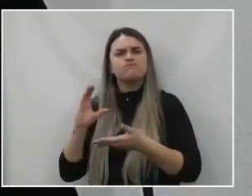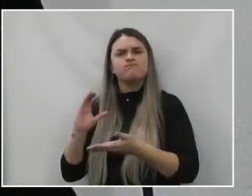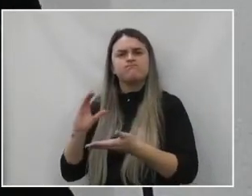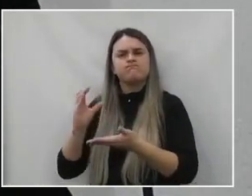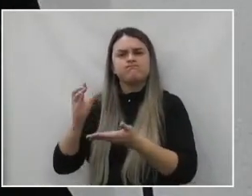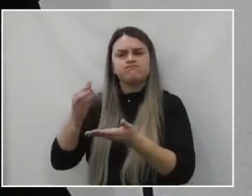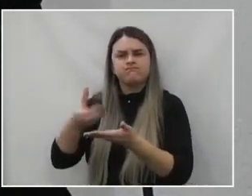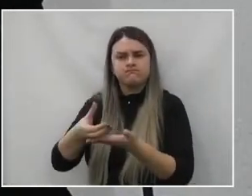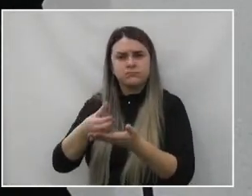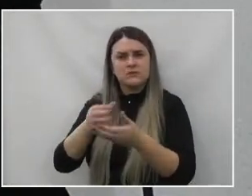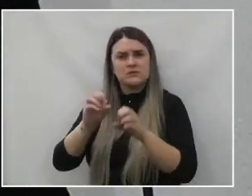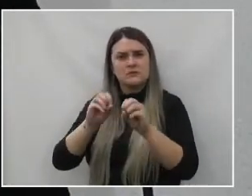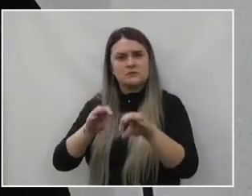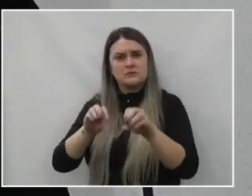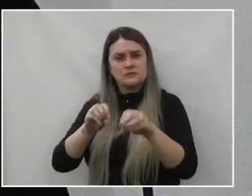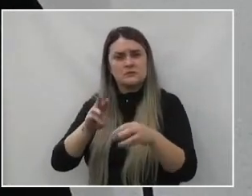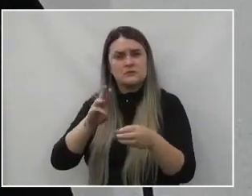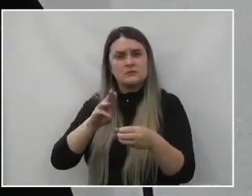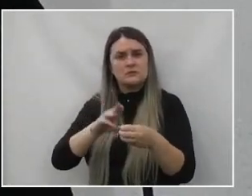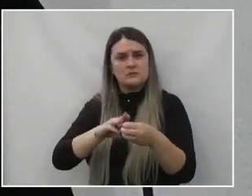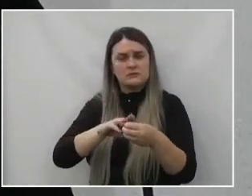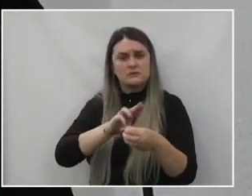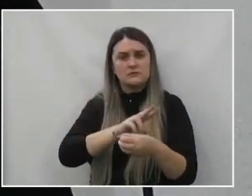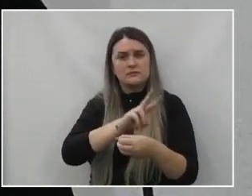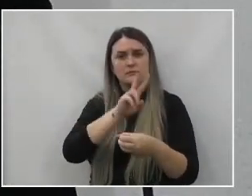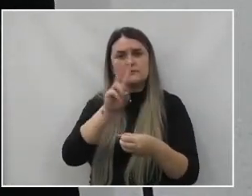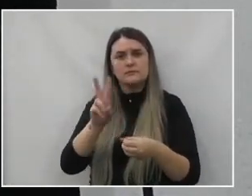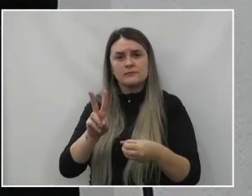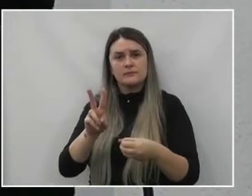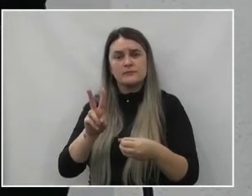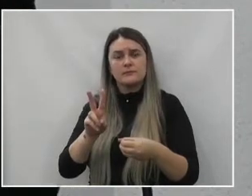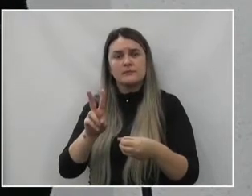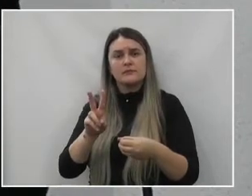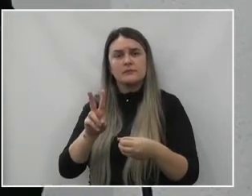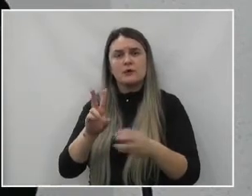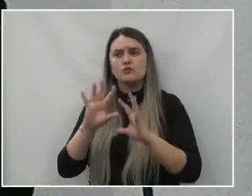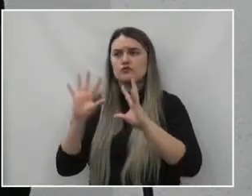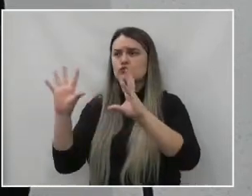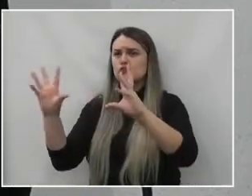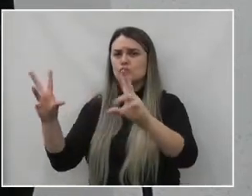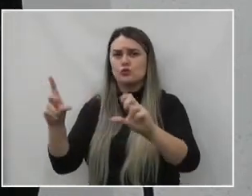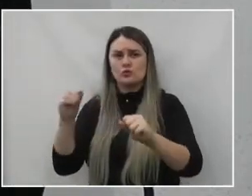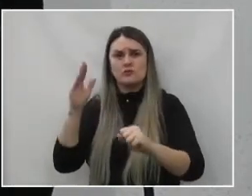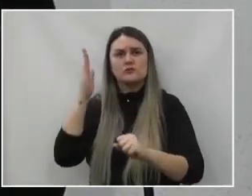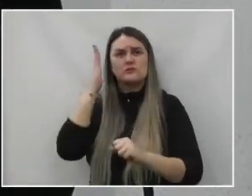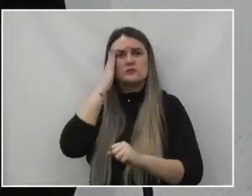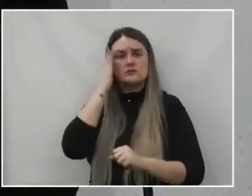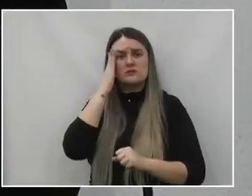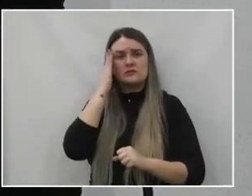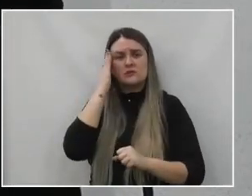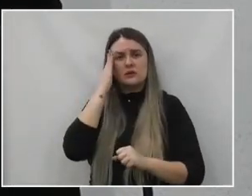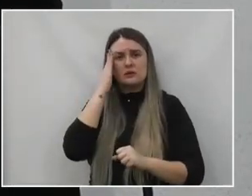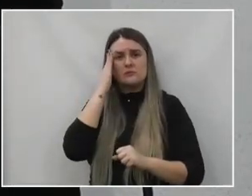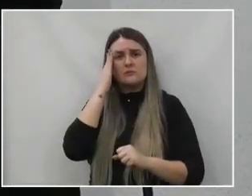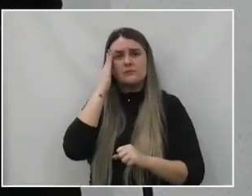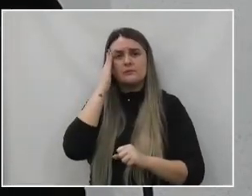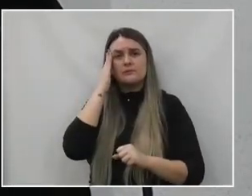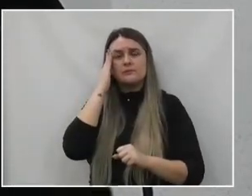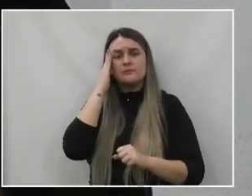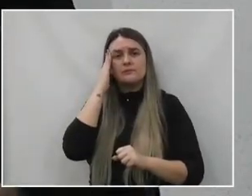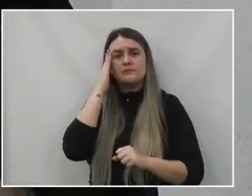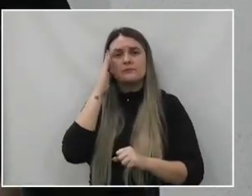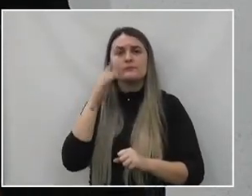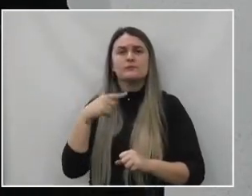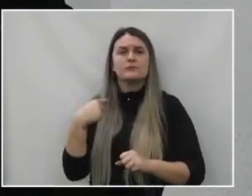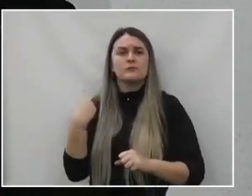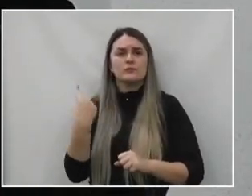na área da educação em União da Vitória. É de conhecimento dessa Casa de Leis, de todos, que